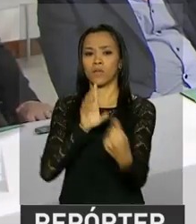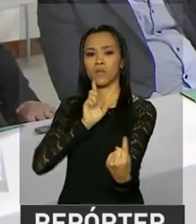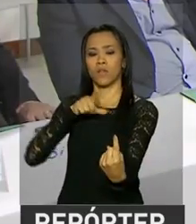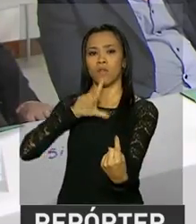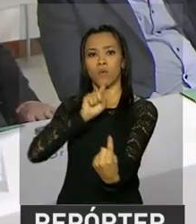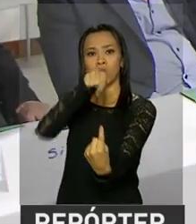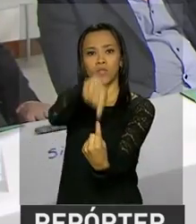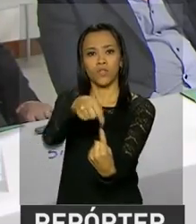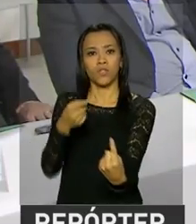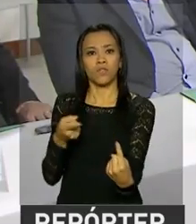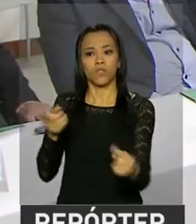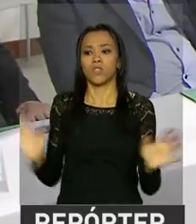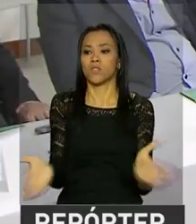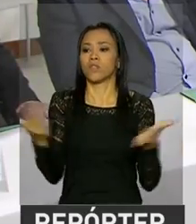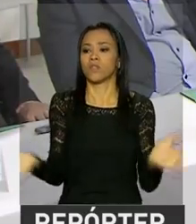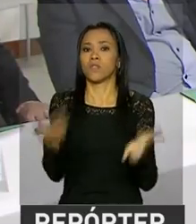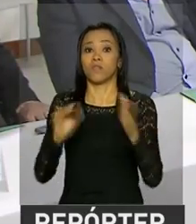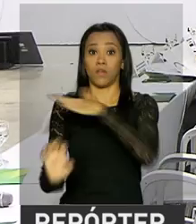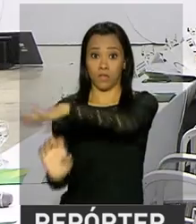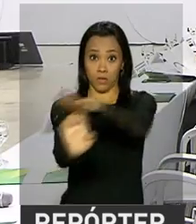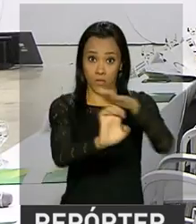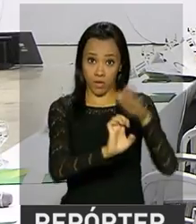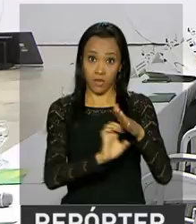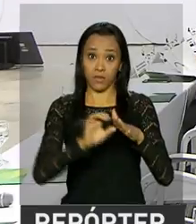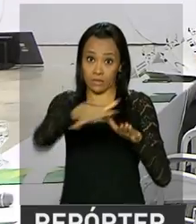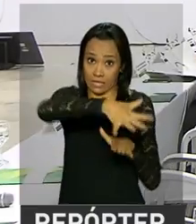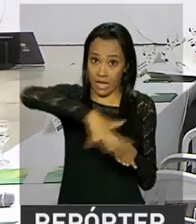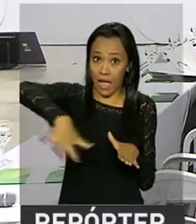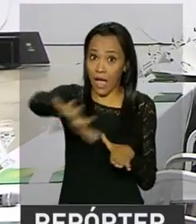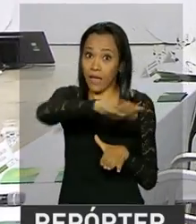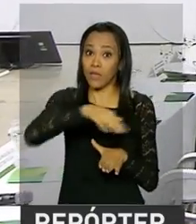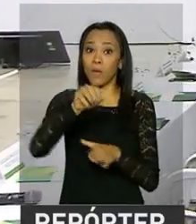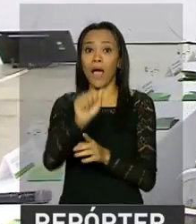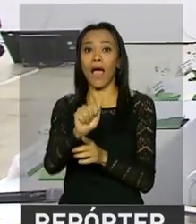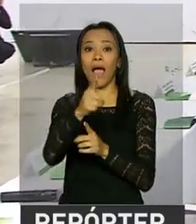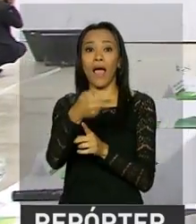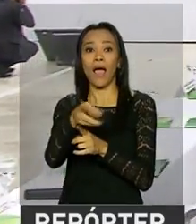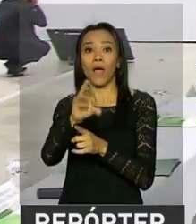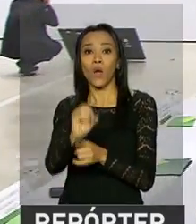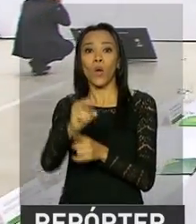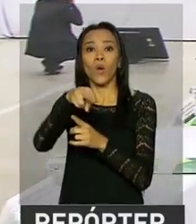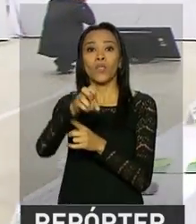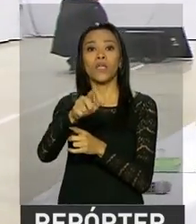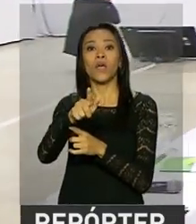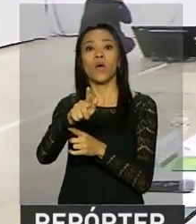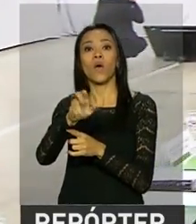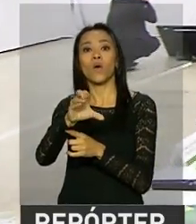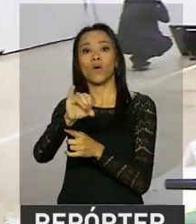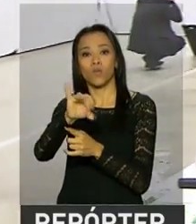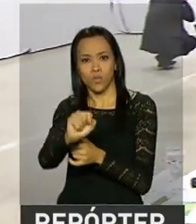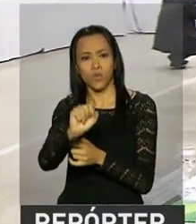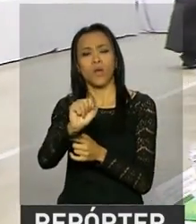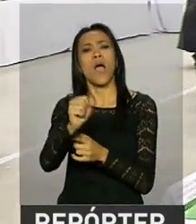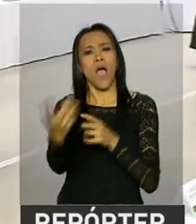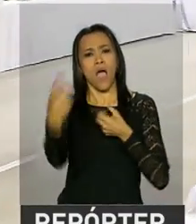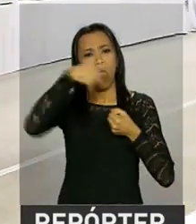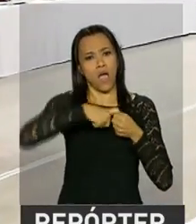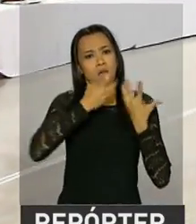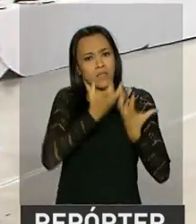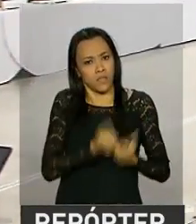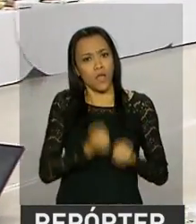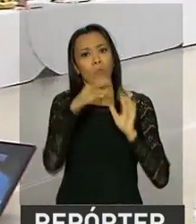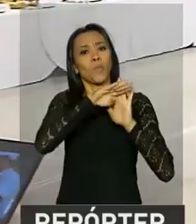incentivar os empresários de agronegócio a aderirem ao programa de compliance, lançado em abril para